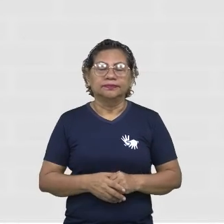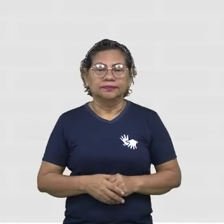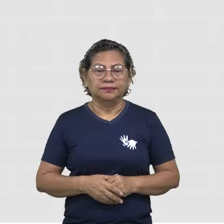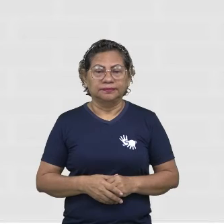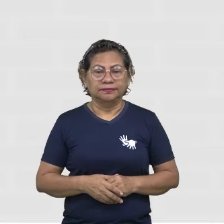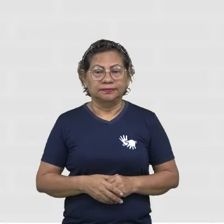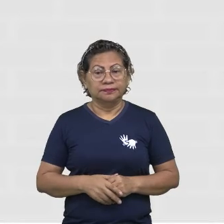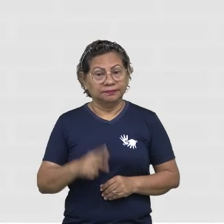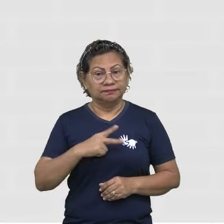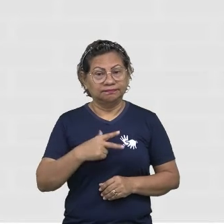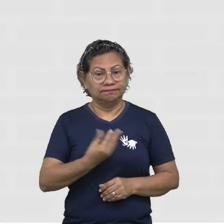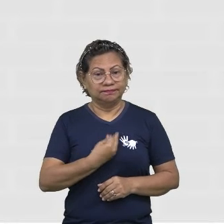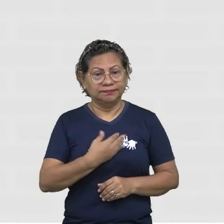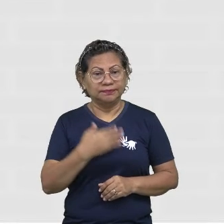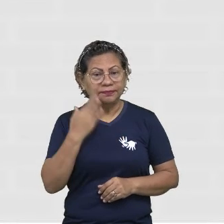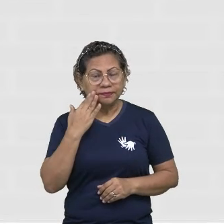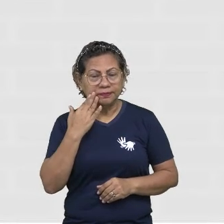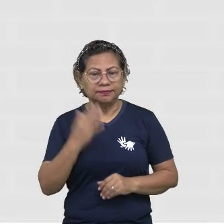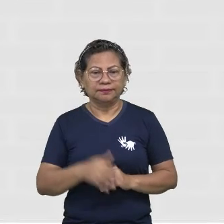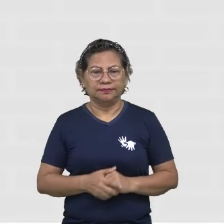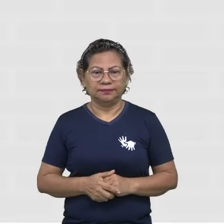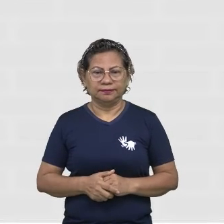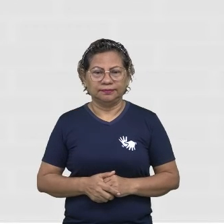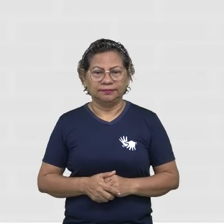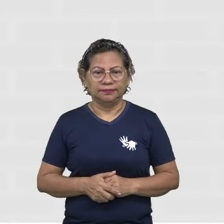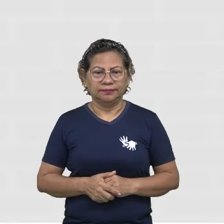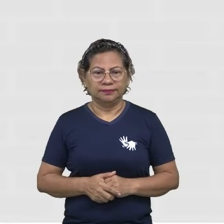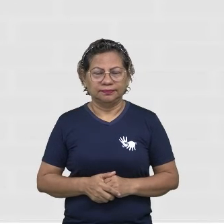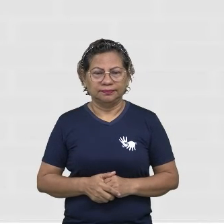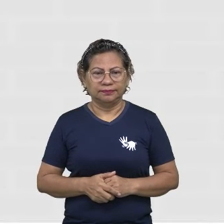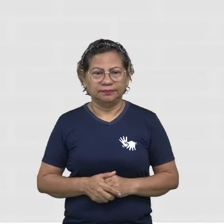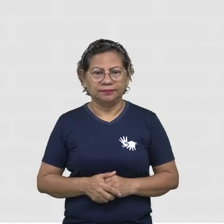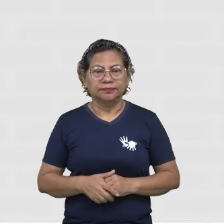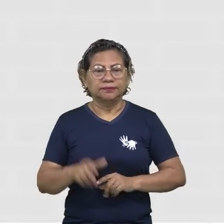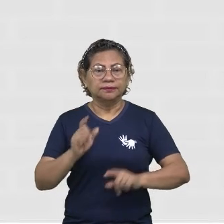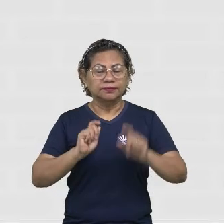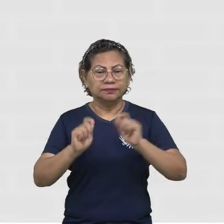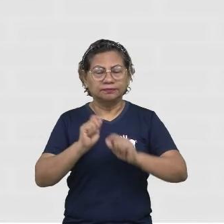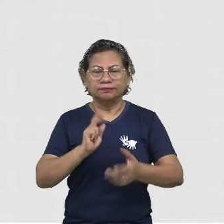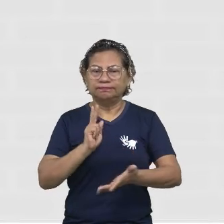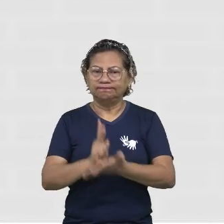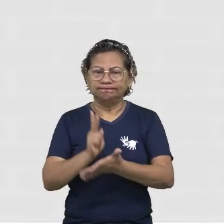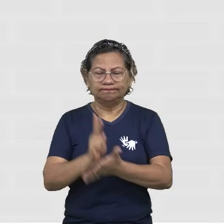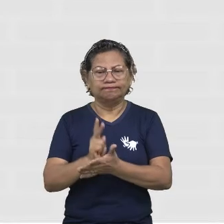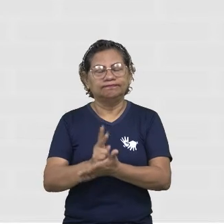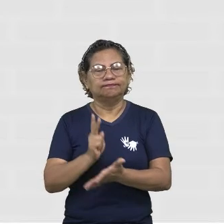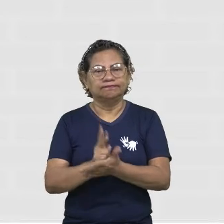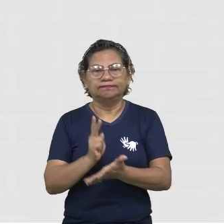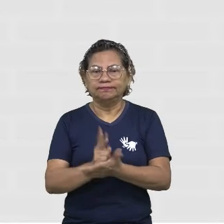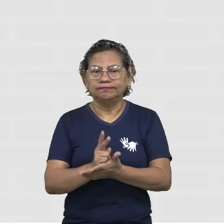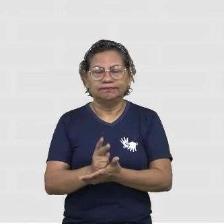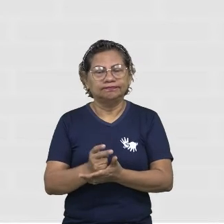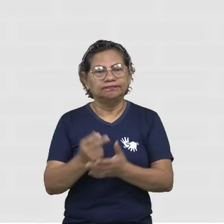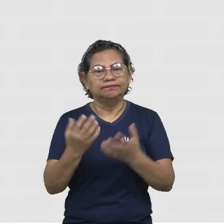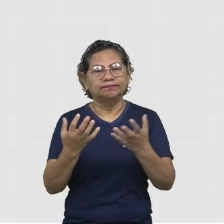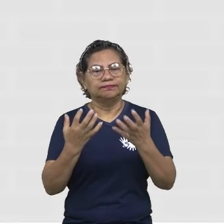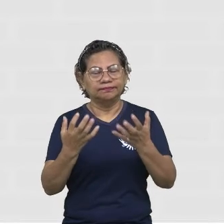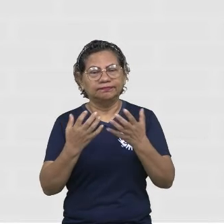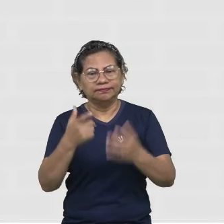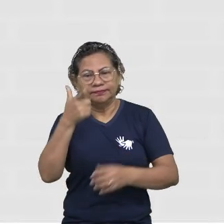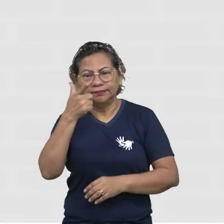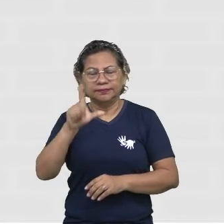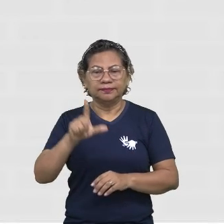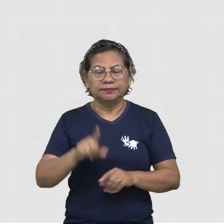mais? Vamos lá? O que eu sempre quis, tá? O que eu sempre quis conquistar, mas